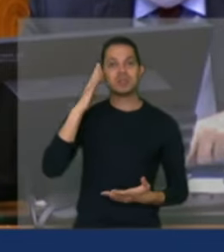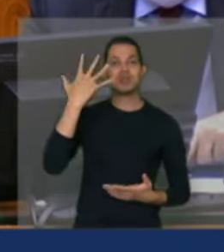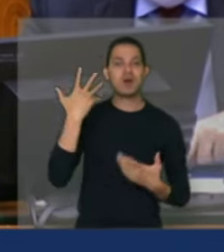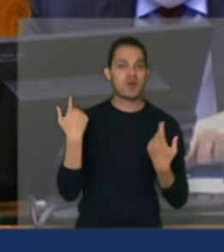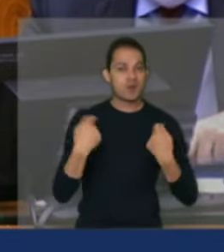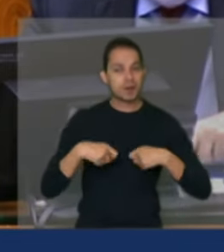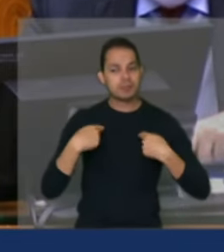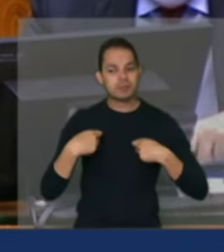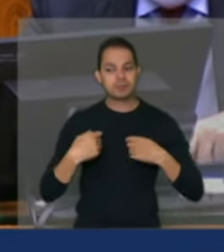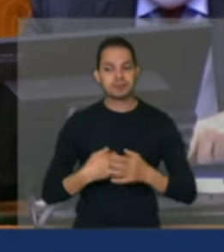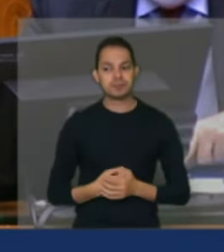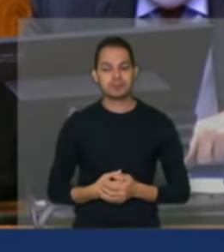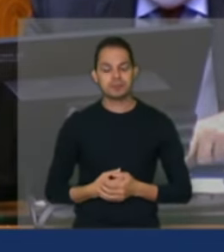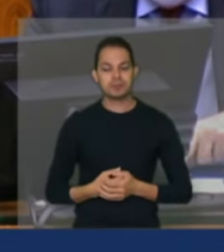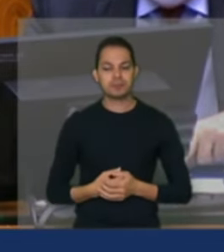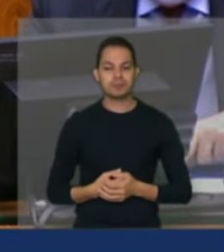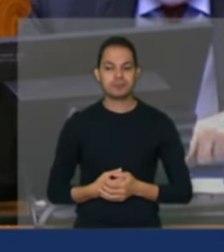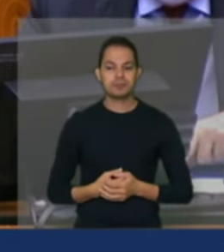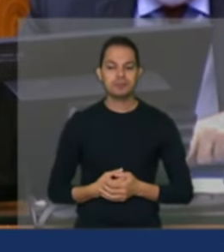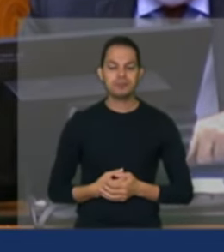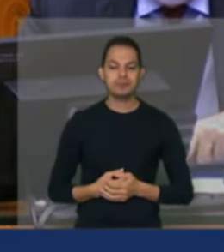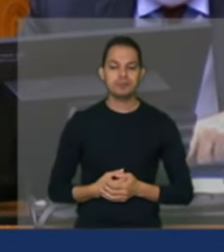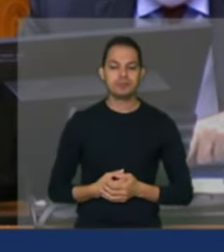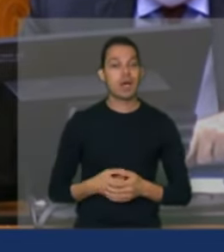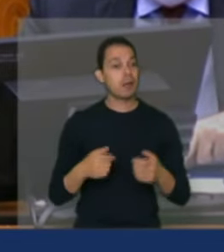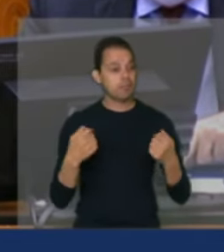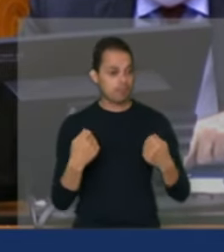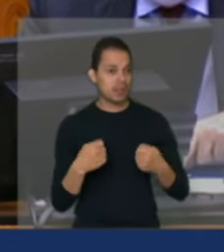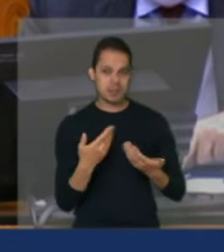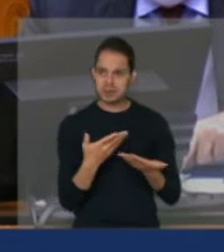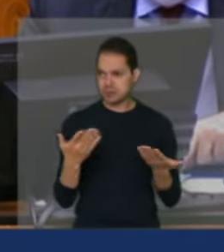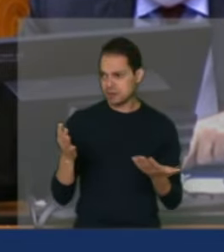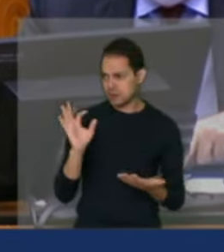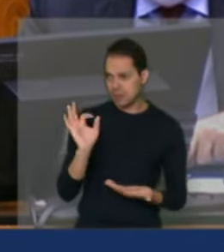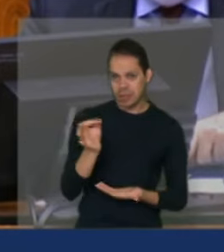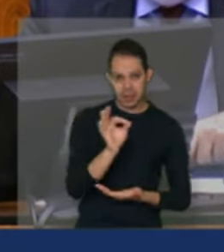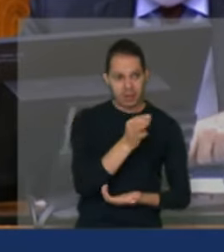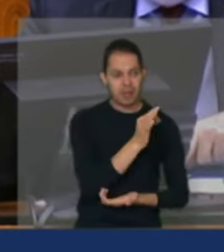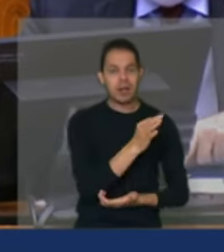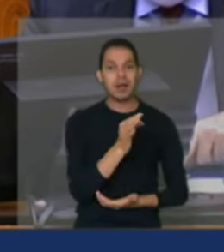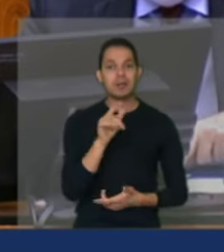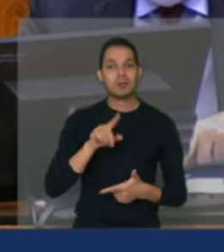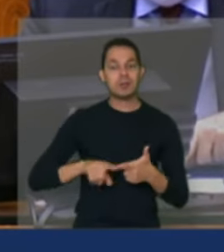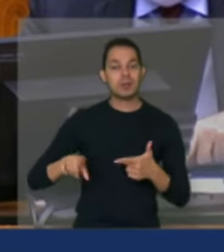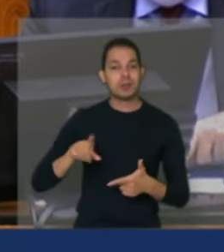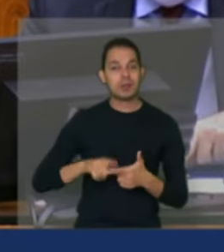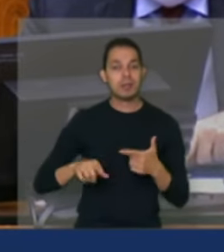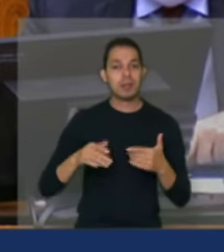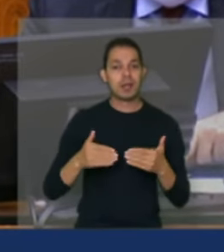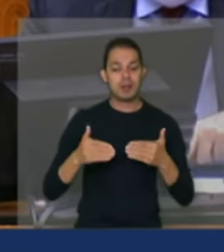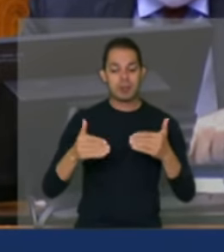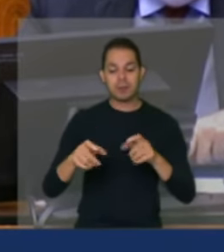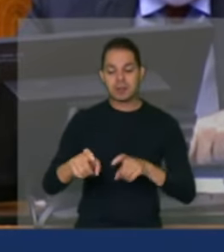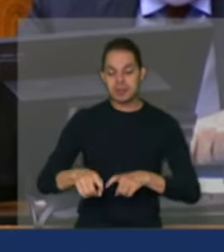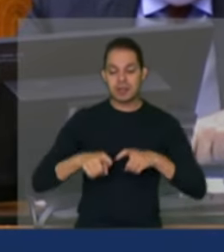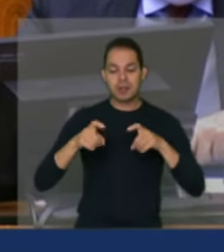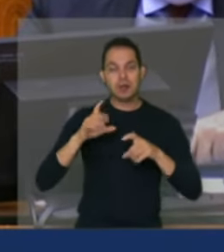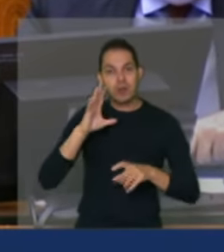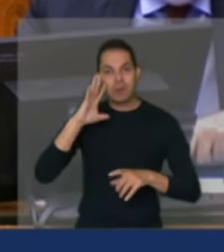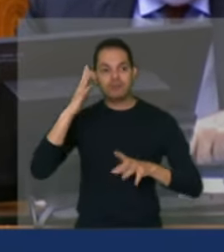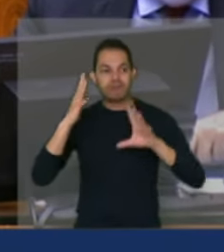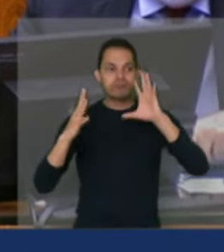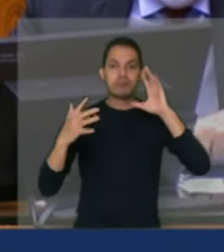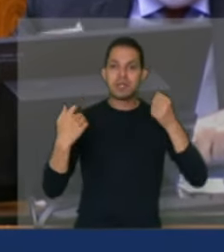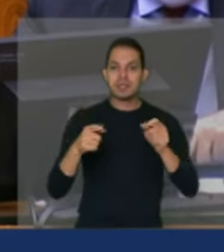Leonardo Monteiro precisamos resolver esse problema e o Ministério da Agricultura precisa agir porque esses trabalhadores